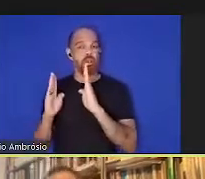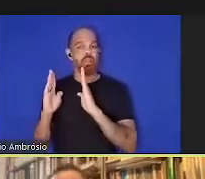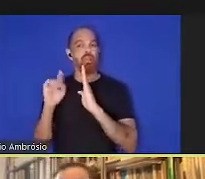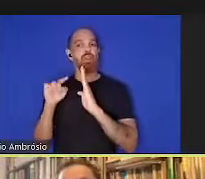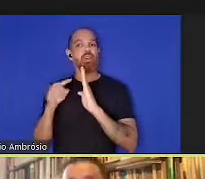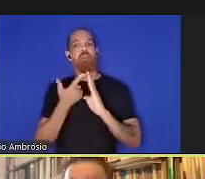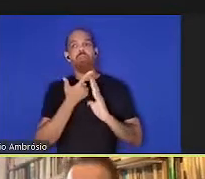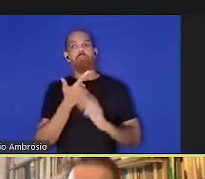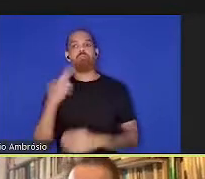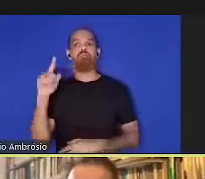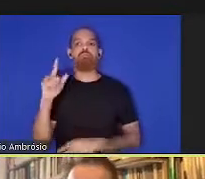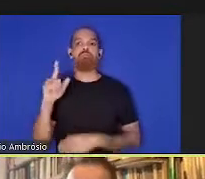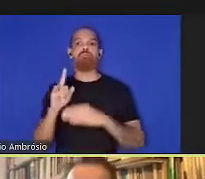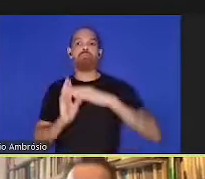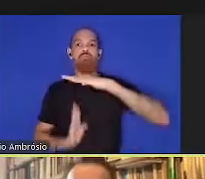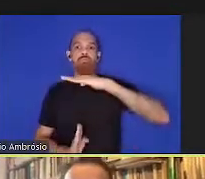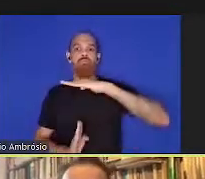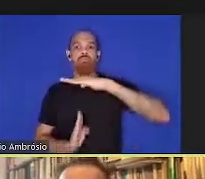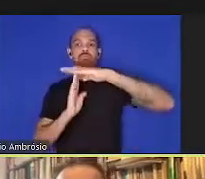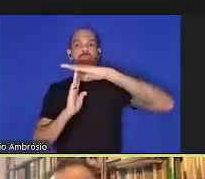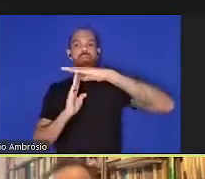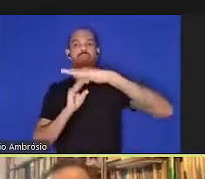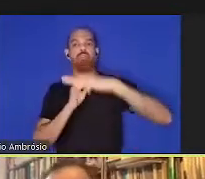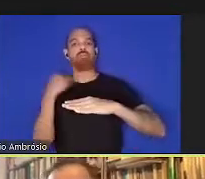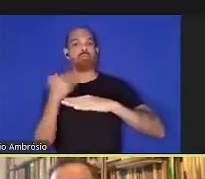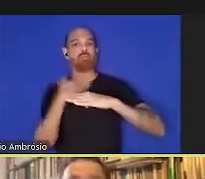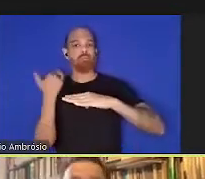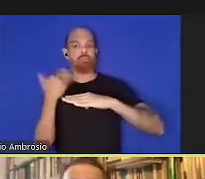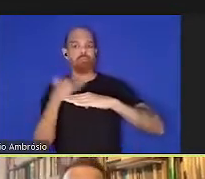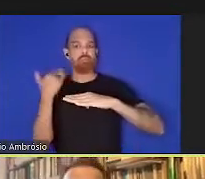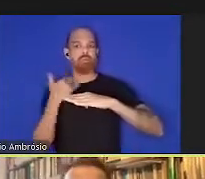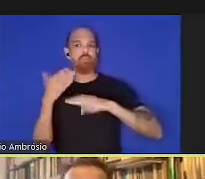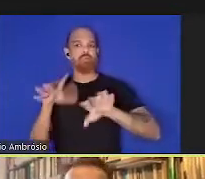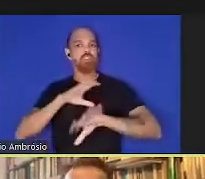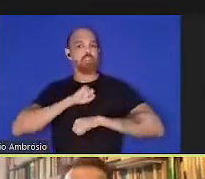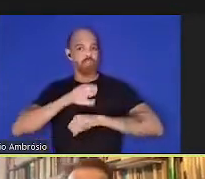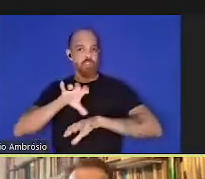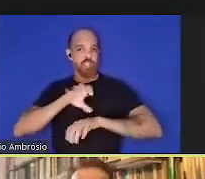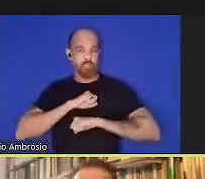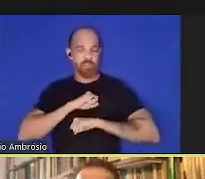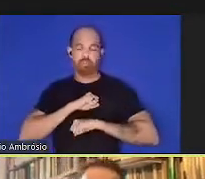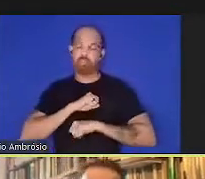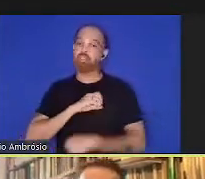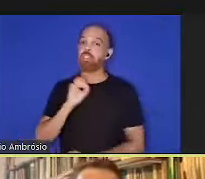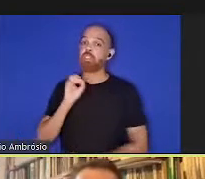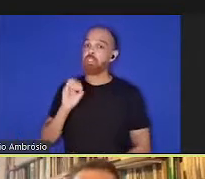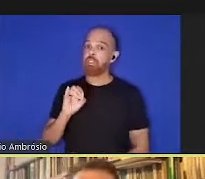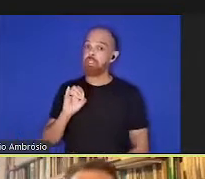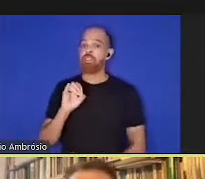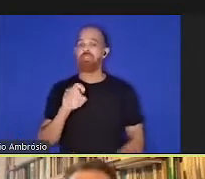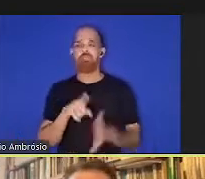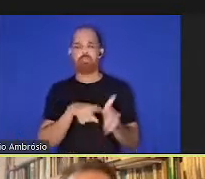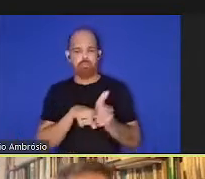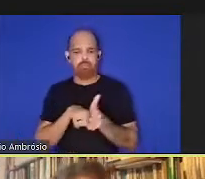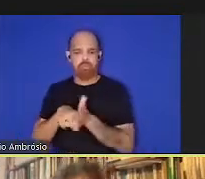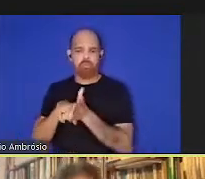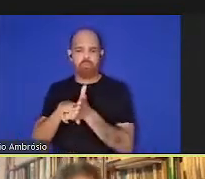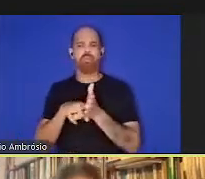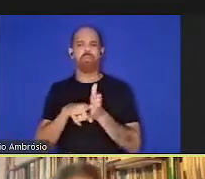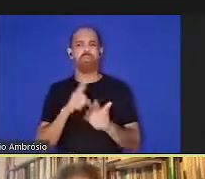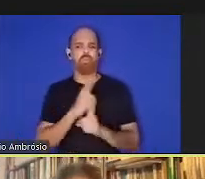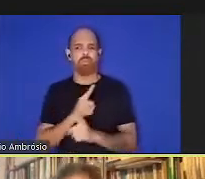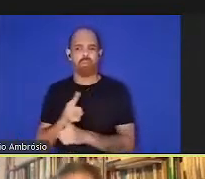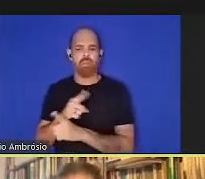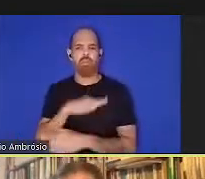outro pico de mortes e casos de infecção, se nós rastreamos as mortes nós podemos